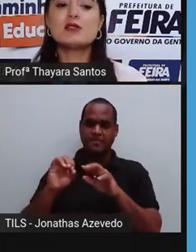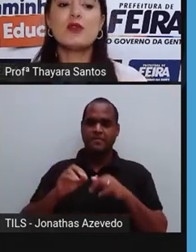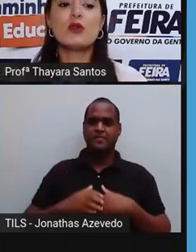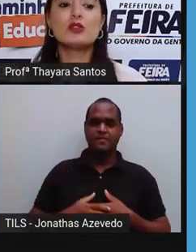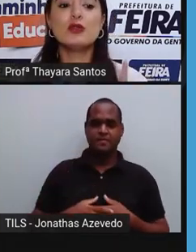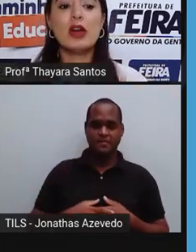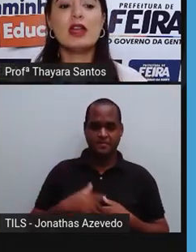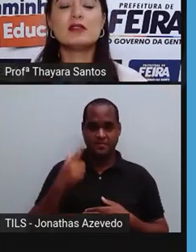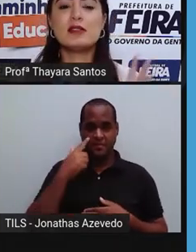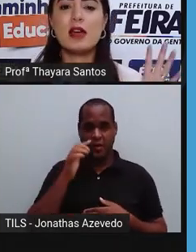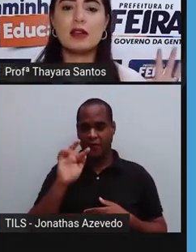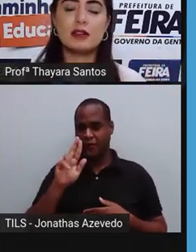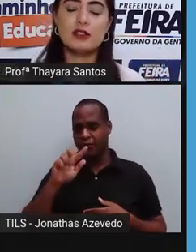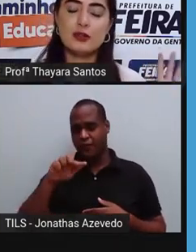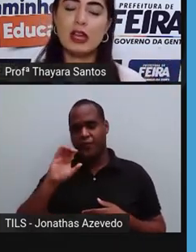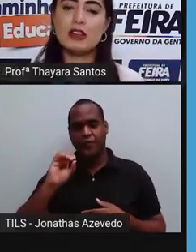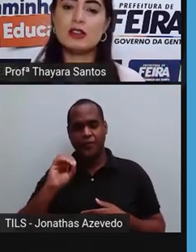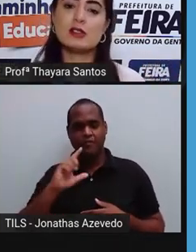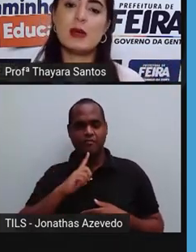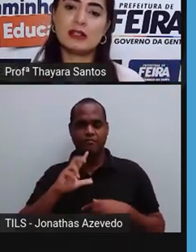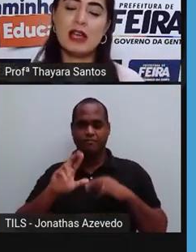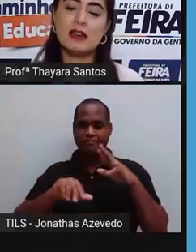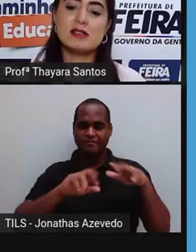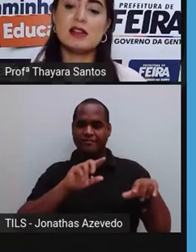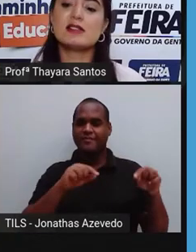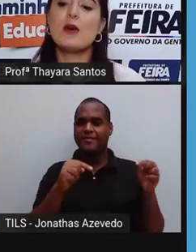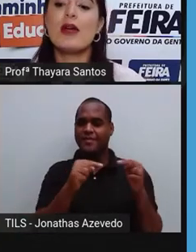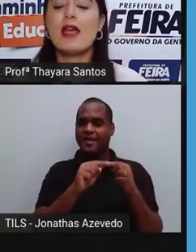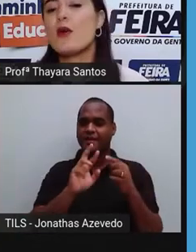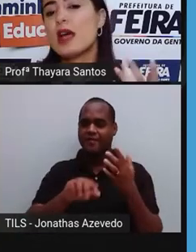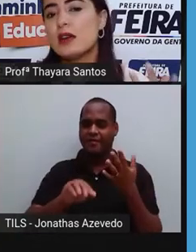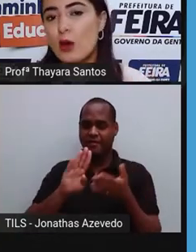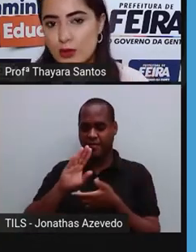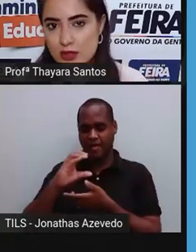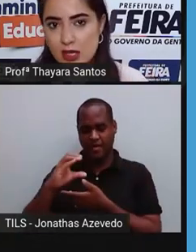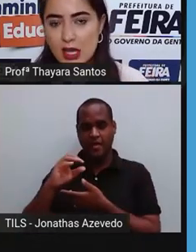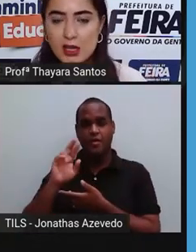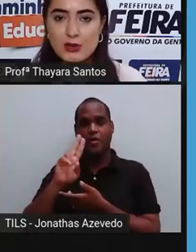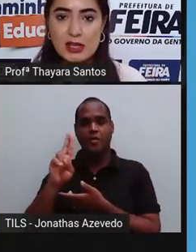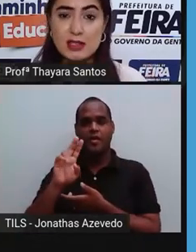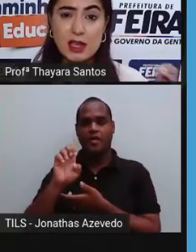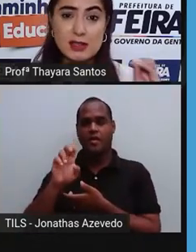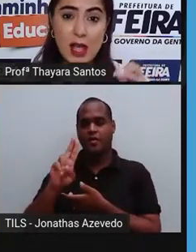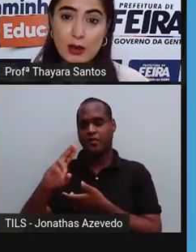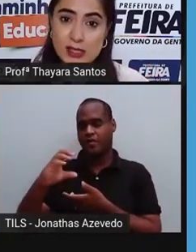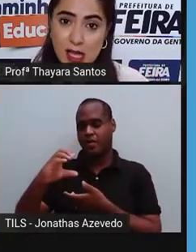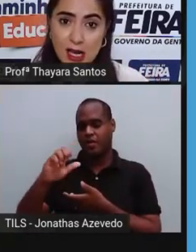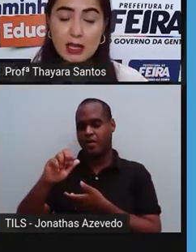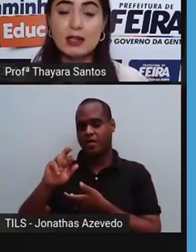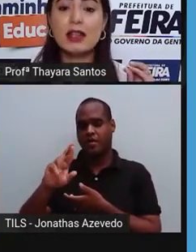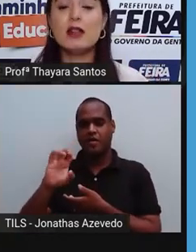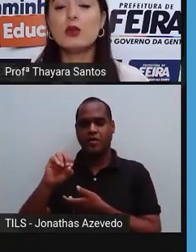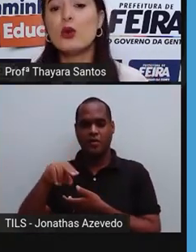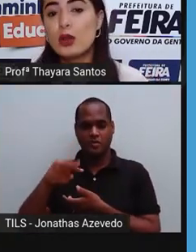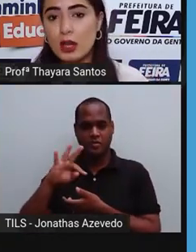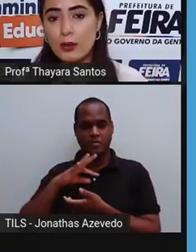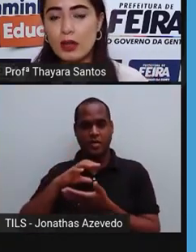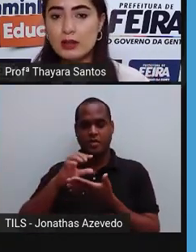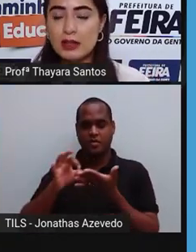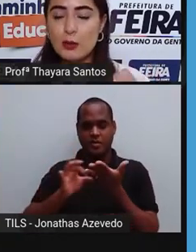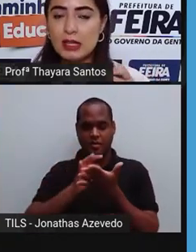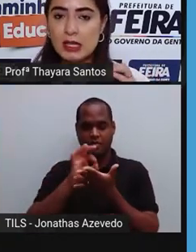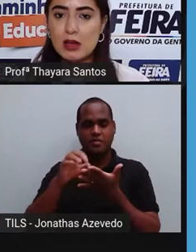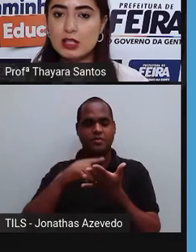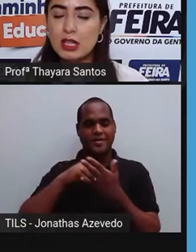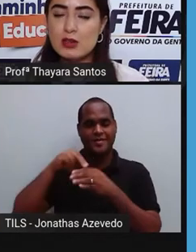Esses fungos, diferente das bactérias, eles são eucariontes. Isso quer dizer que as células dele têm núcleo,